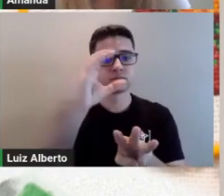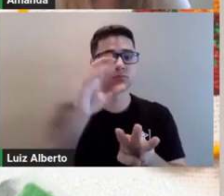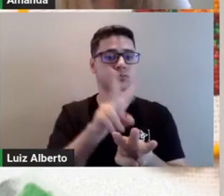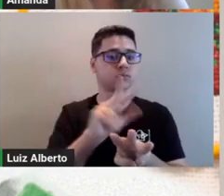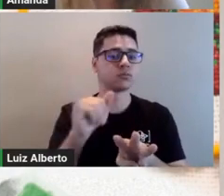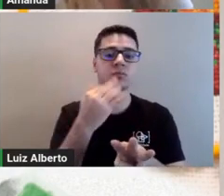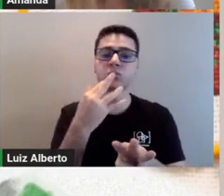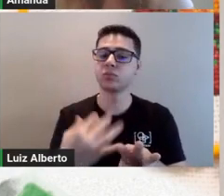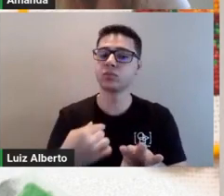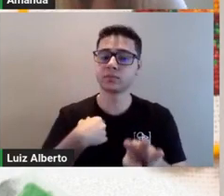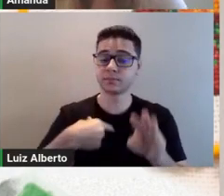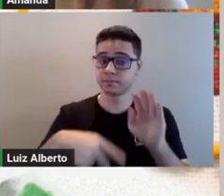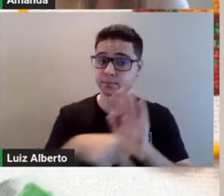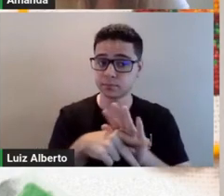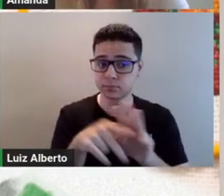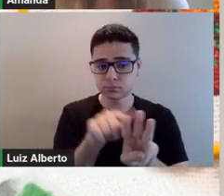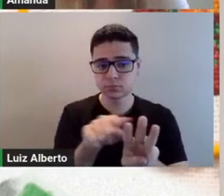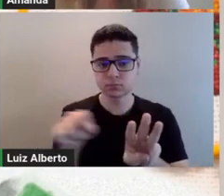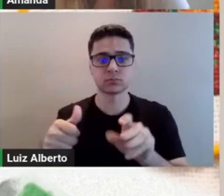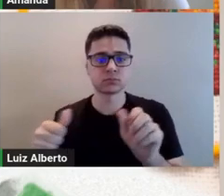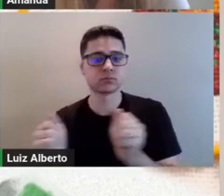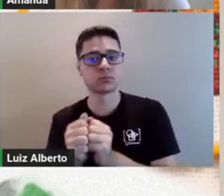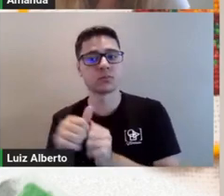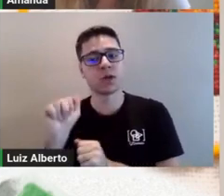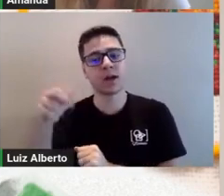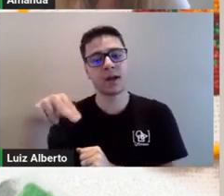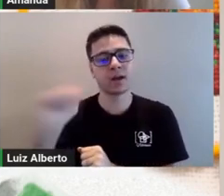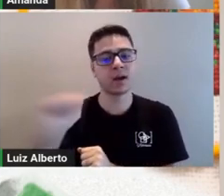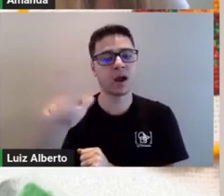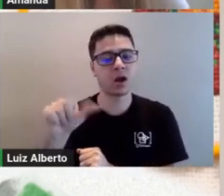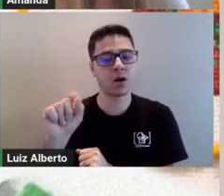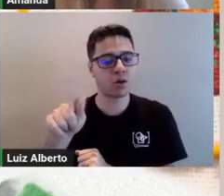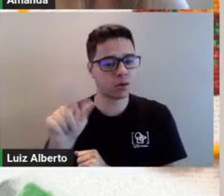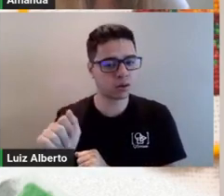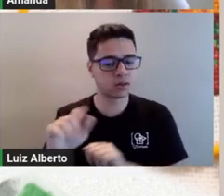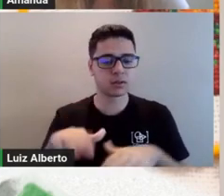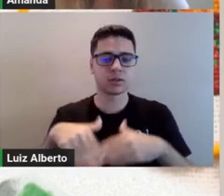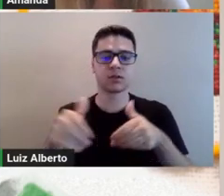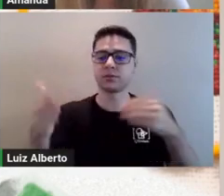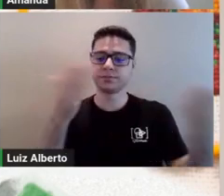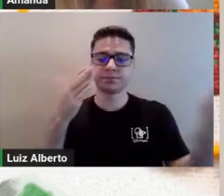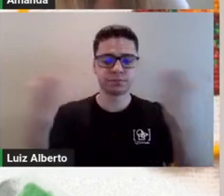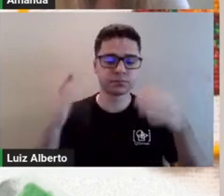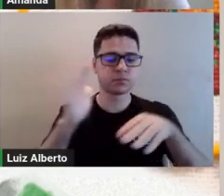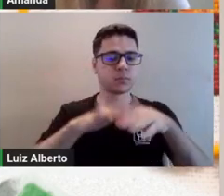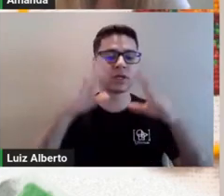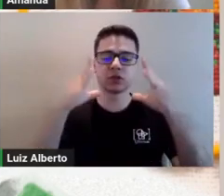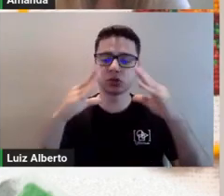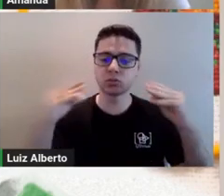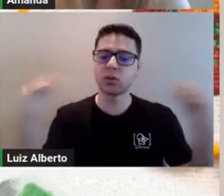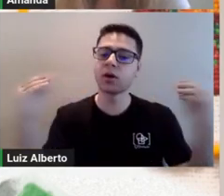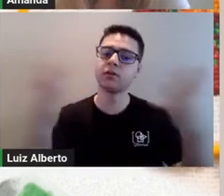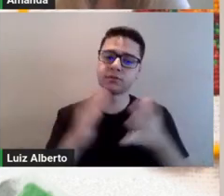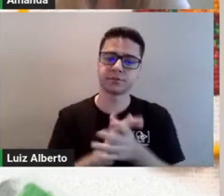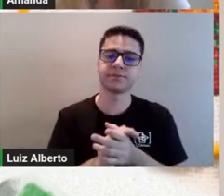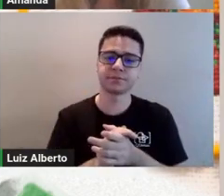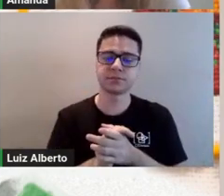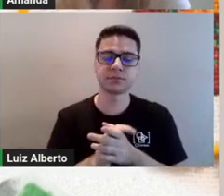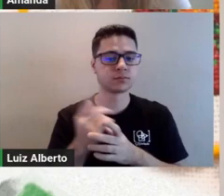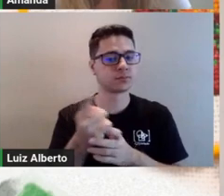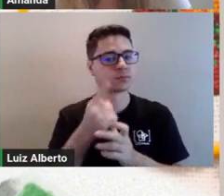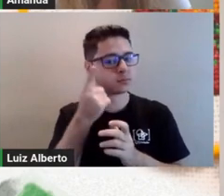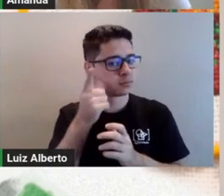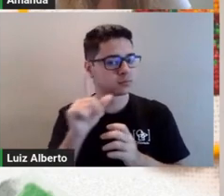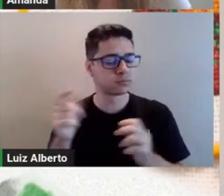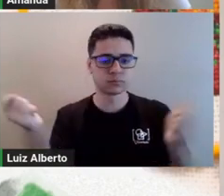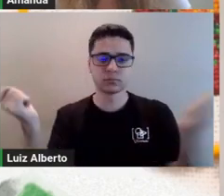cor que eu estou falando. E as do lado são as análogas. Então, é um contraste mais suave de tons. A gente consegue uma